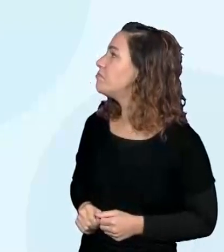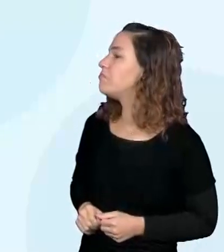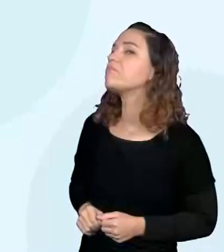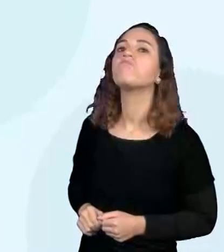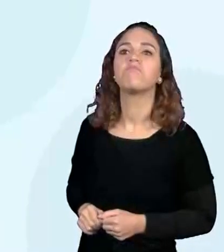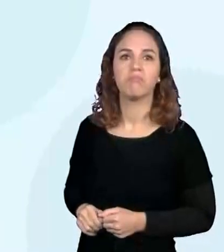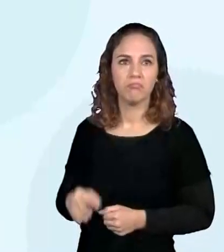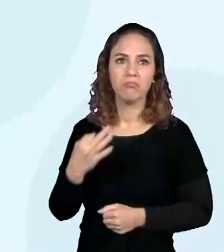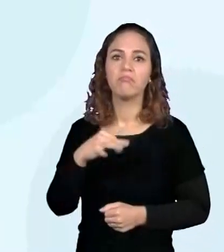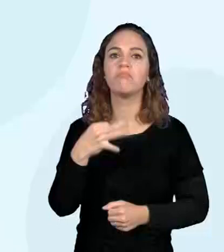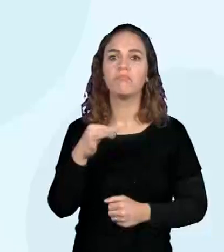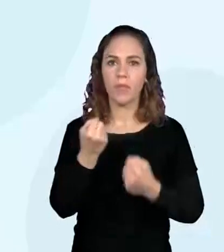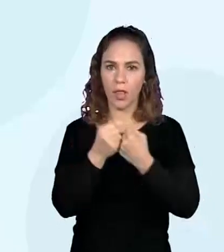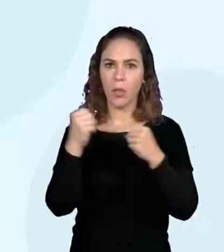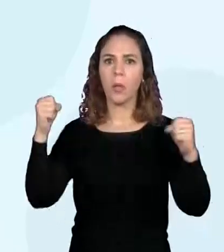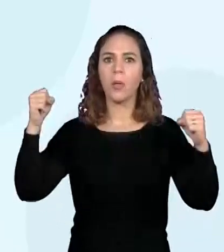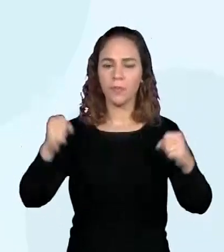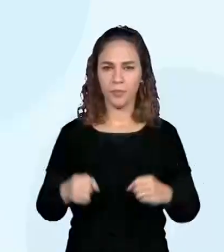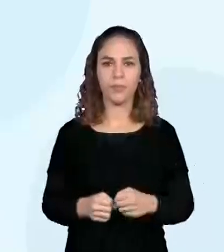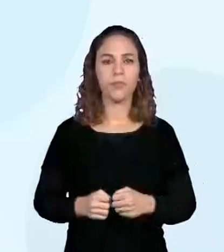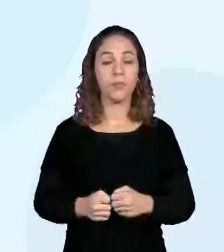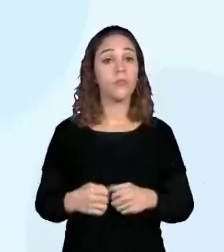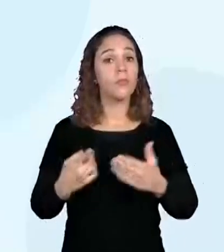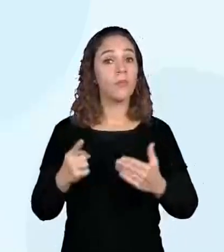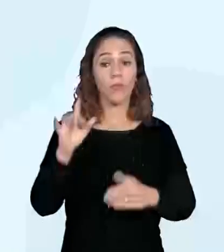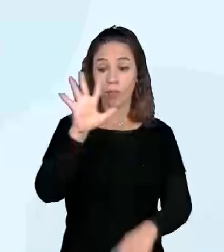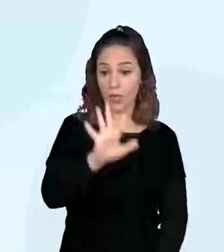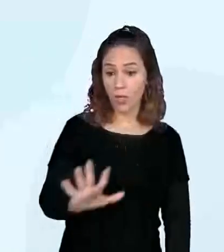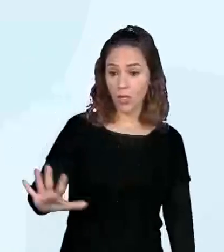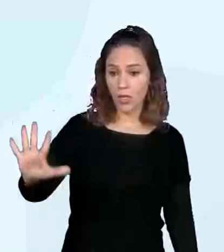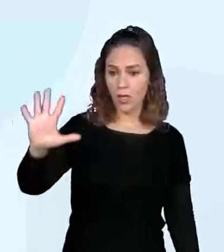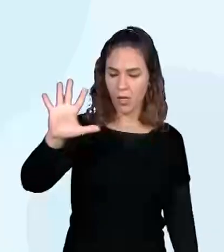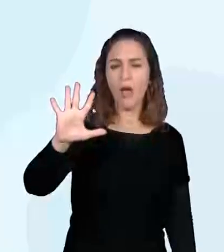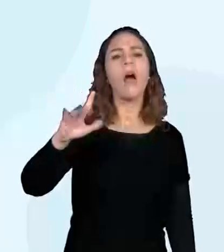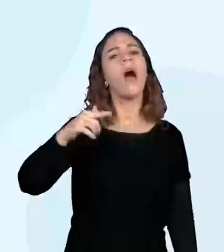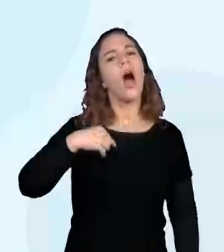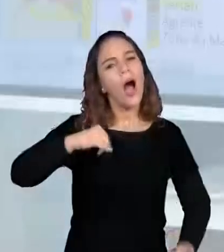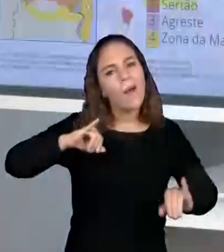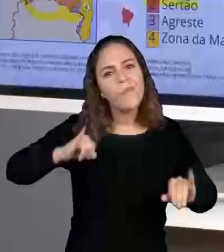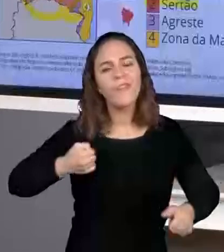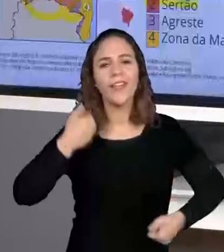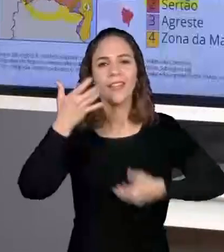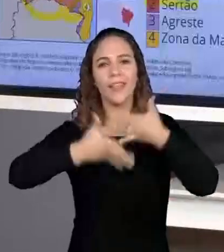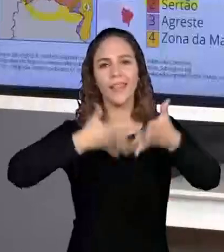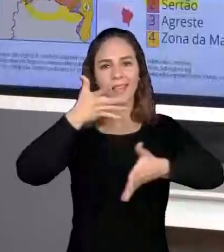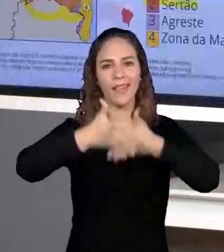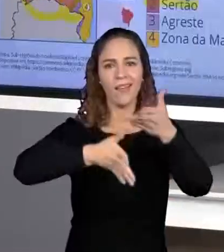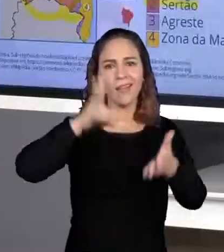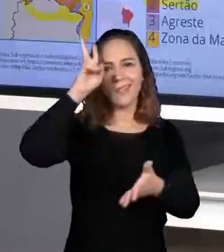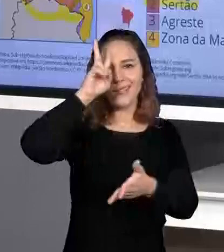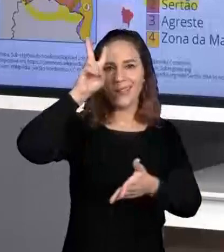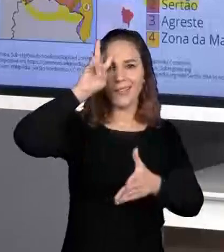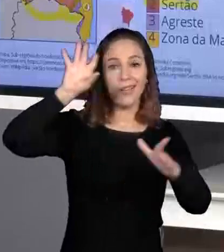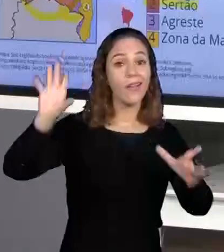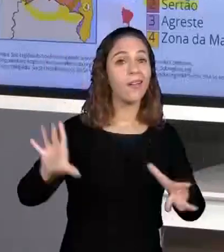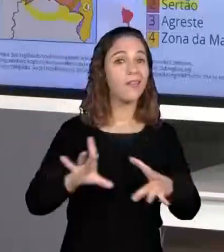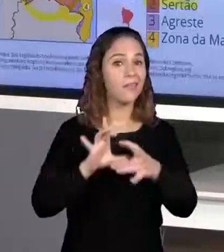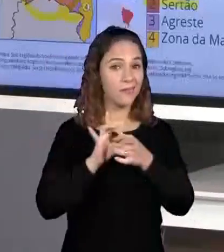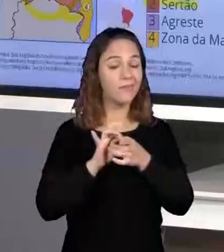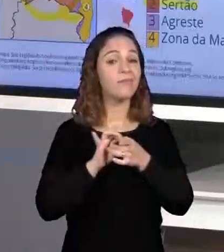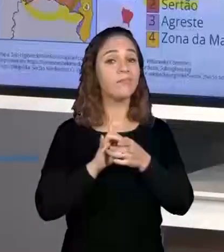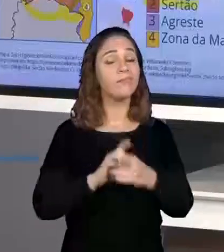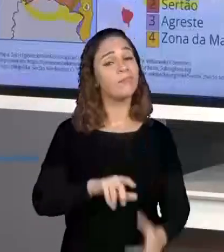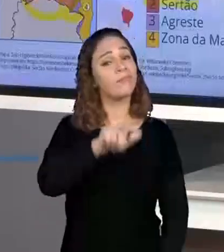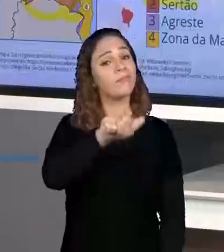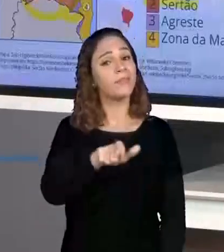Então, a partir desse território, nós iremos contar histórias hoje. Vamos saber histórias de